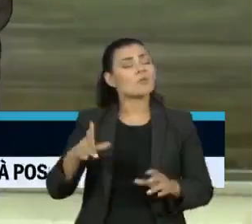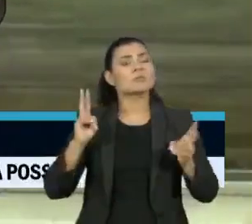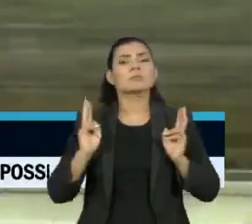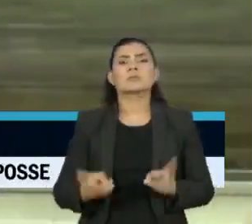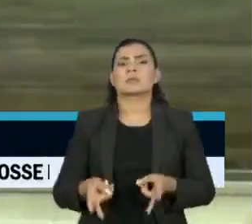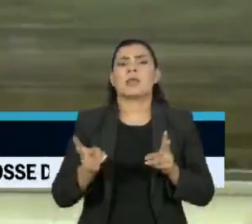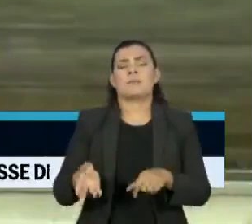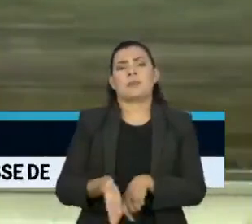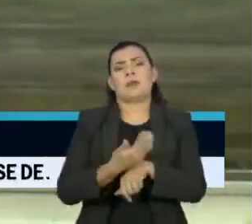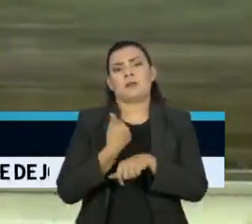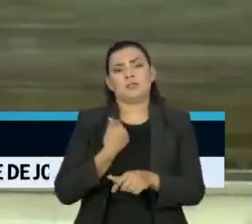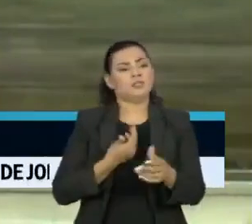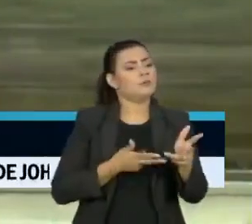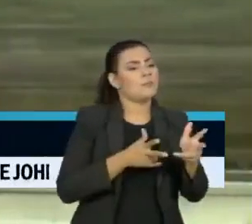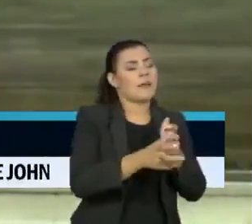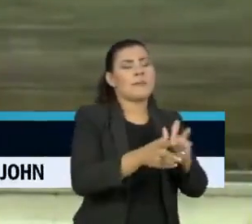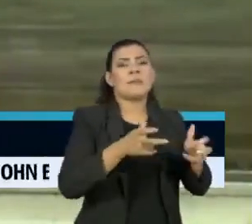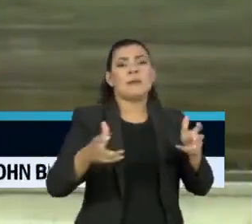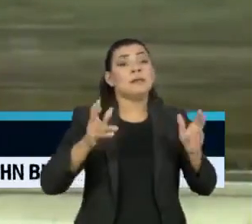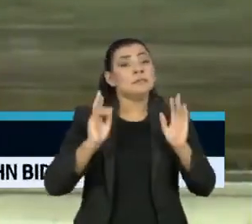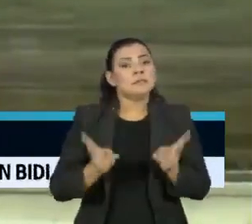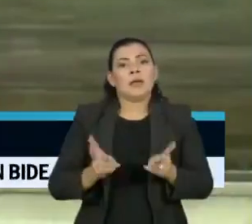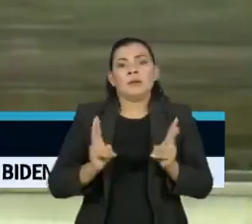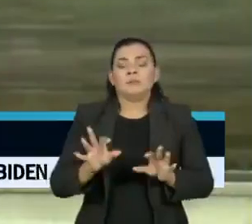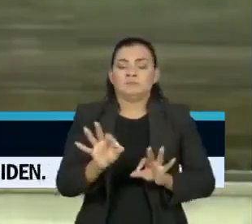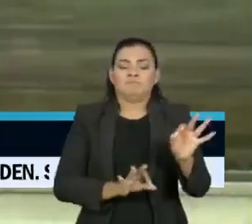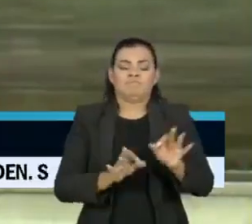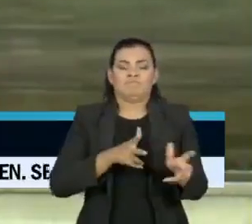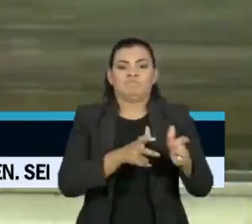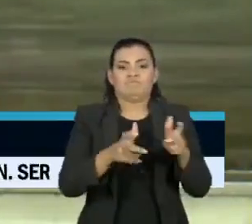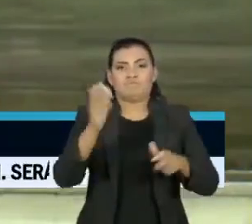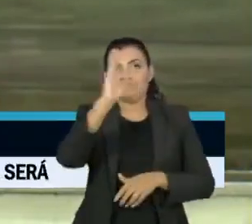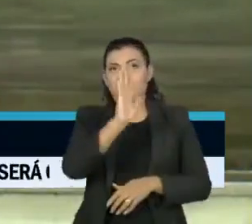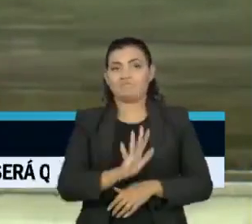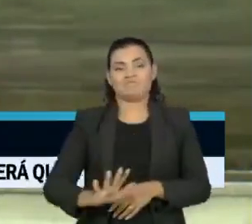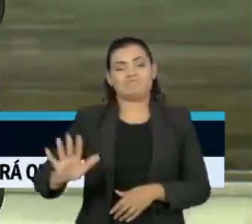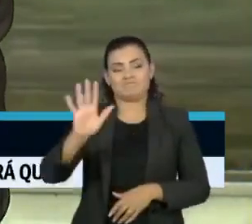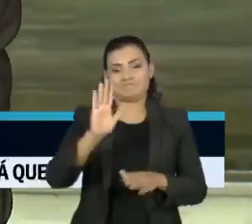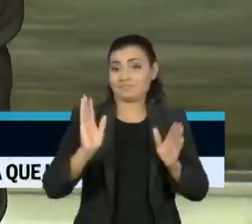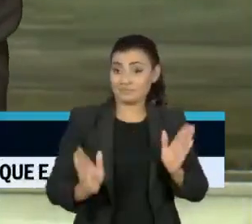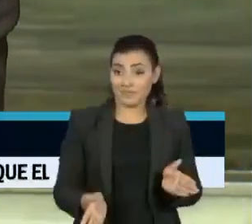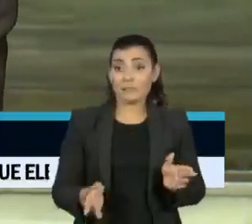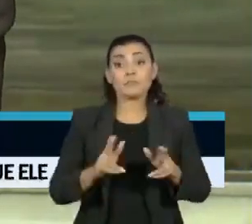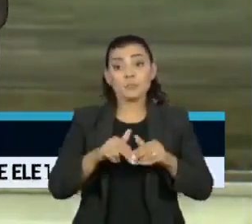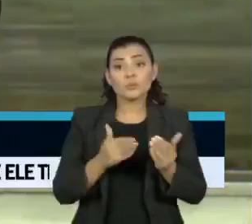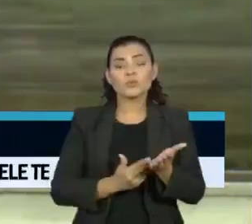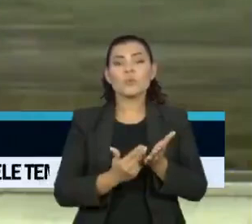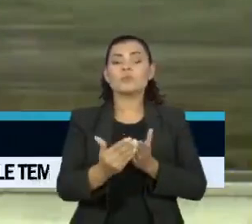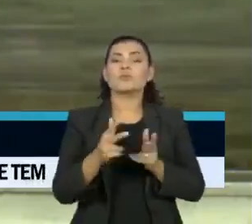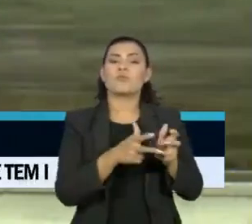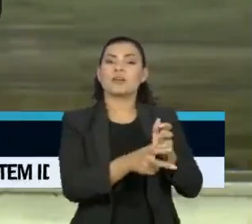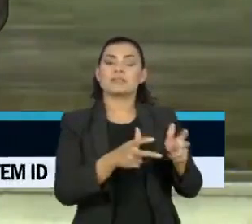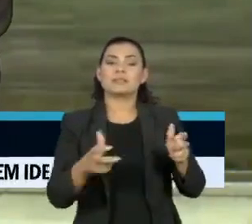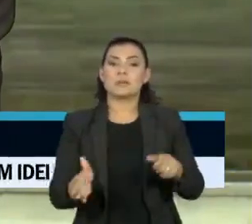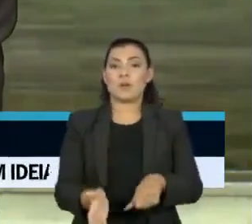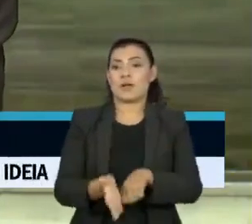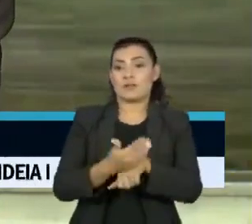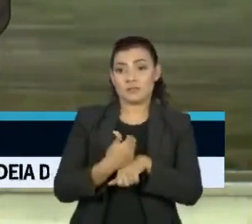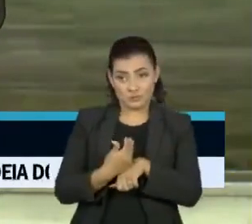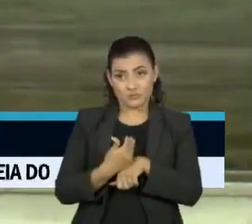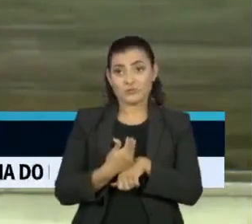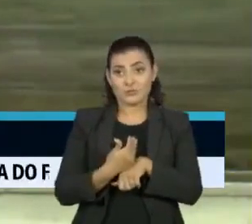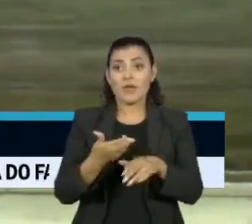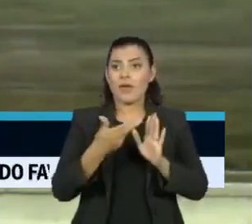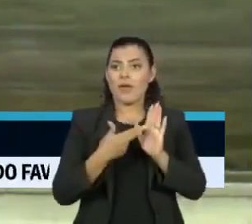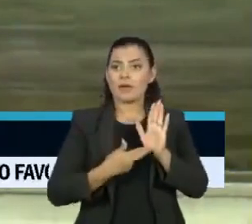se antecipou ao Programa Nacional de Imunização e iniciou a vacinação com as